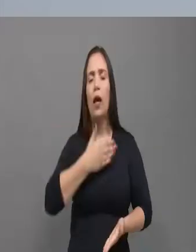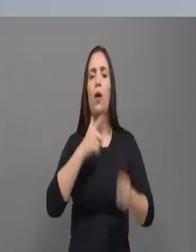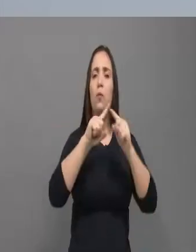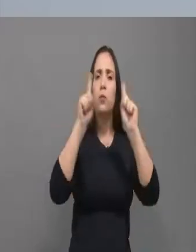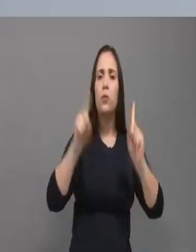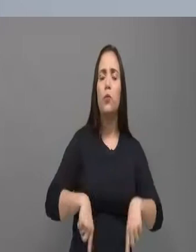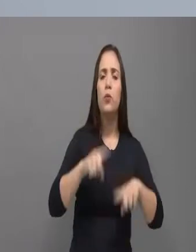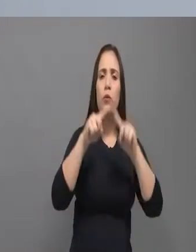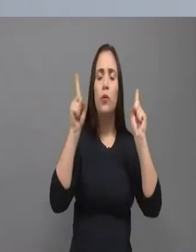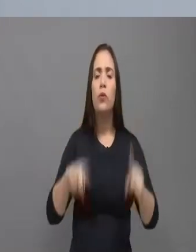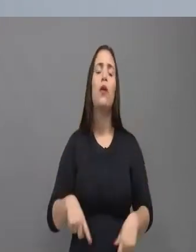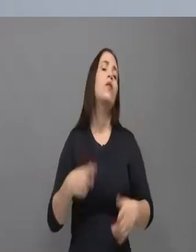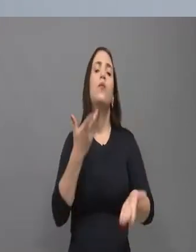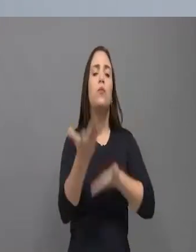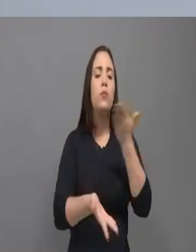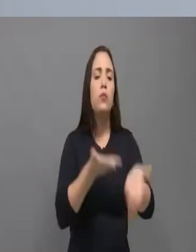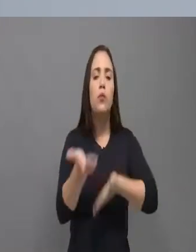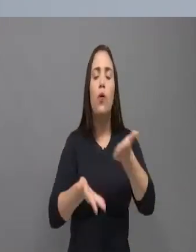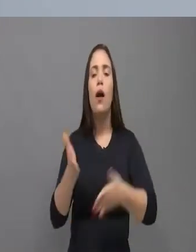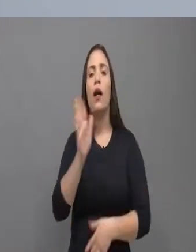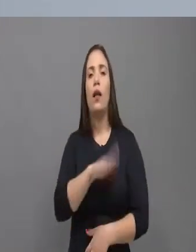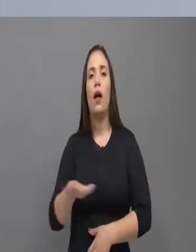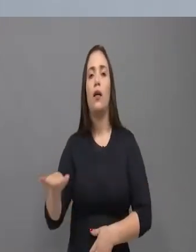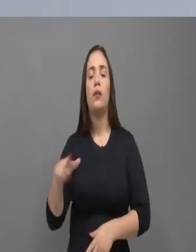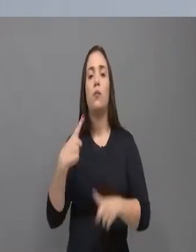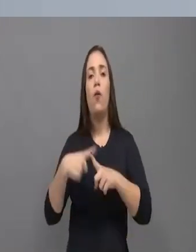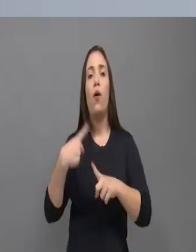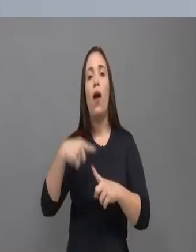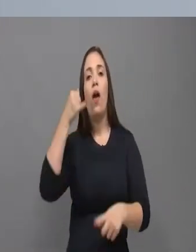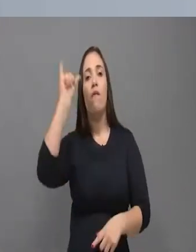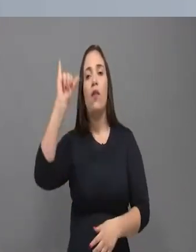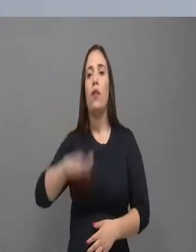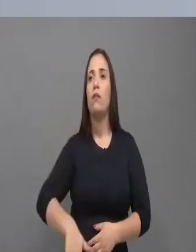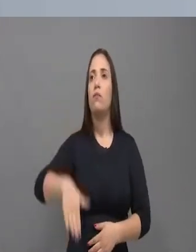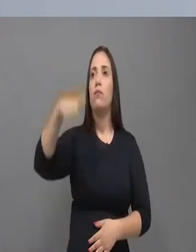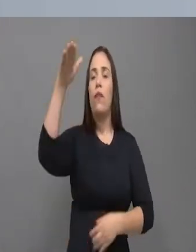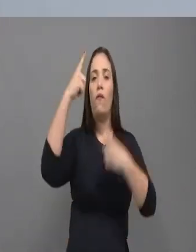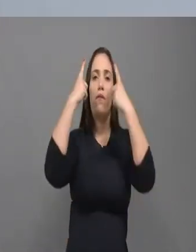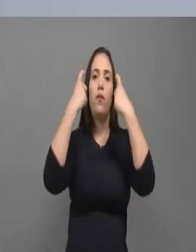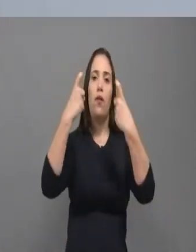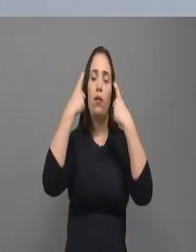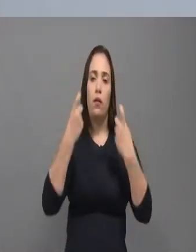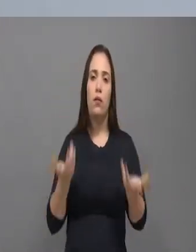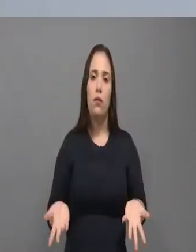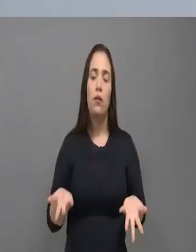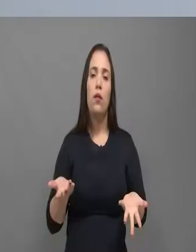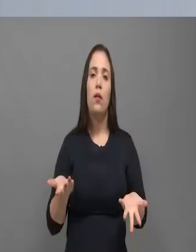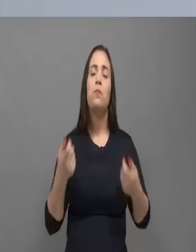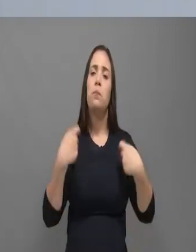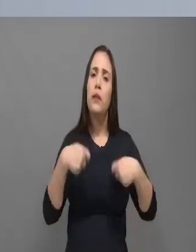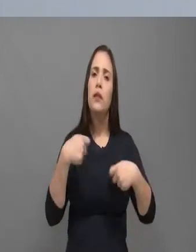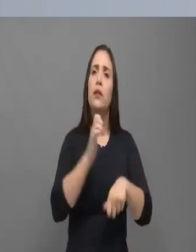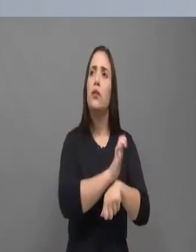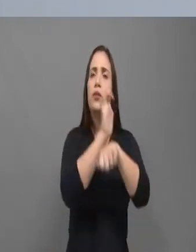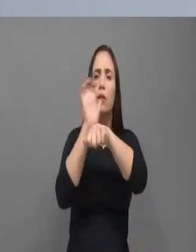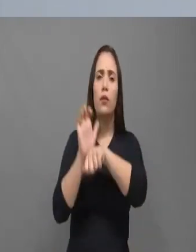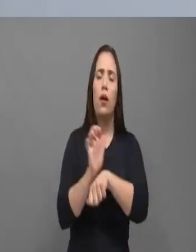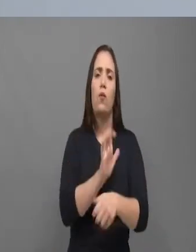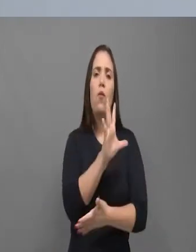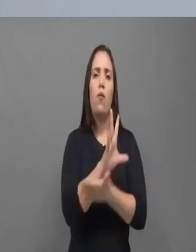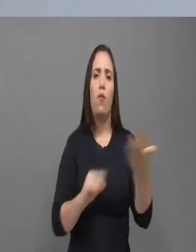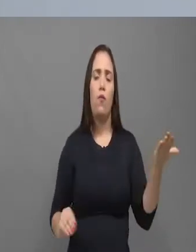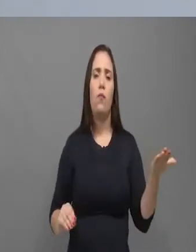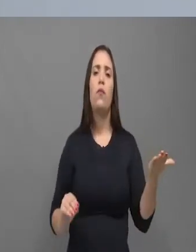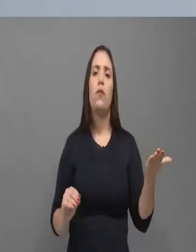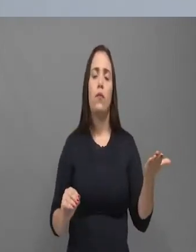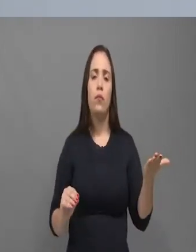eu tenho dito uma coisa e quero que você, se eu estiver errado, pode ficar à vontade aí. Eu tenho dito que a gente tem muita sorte, porque se eu